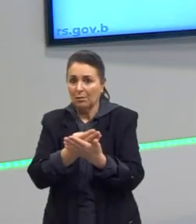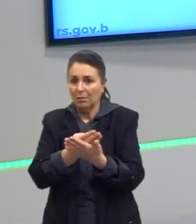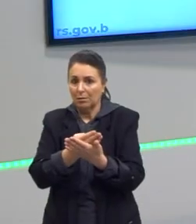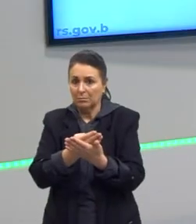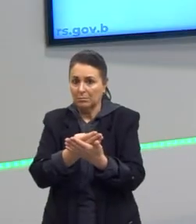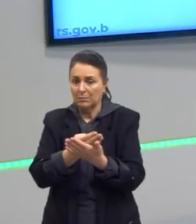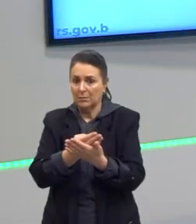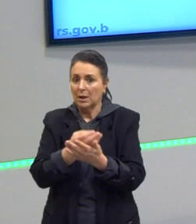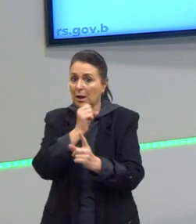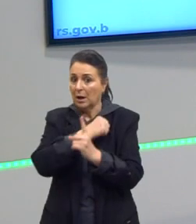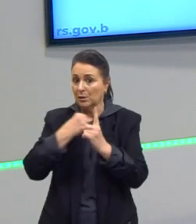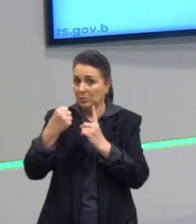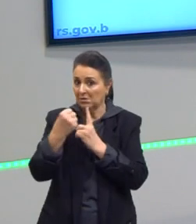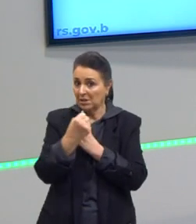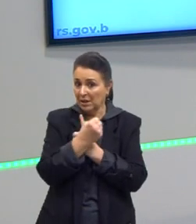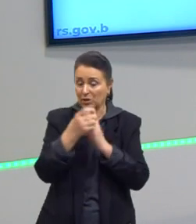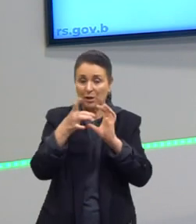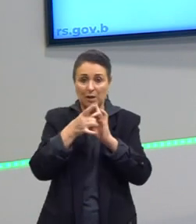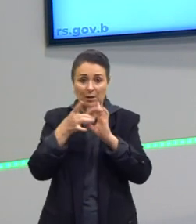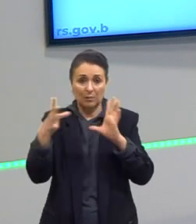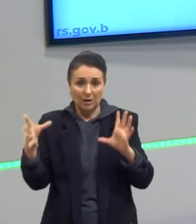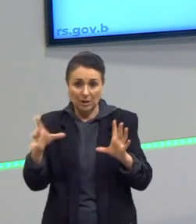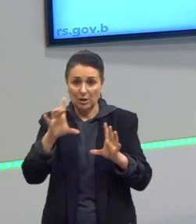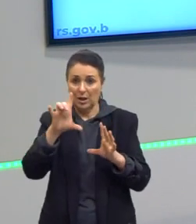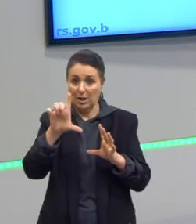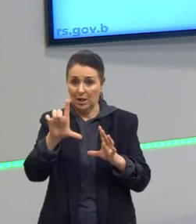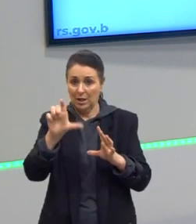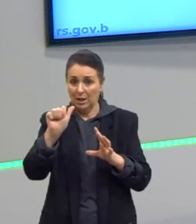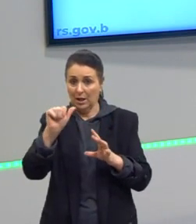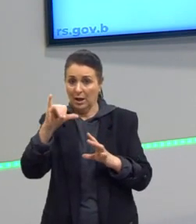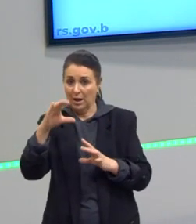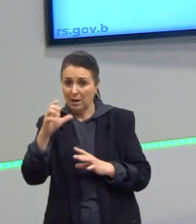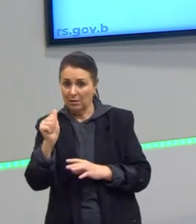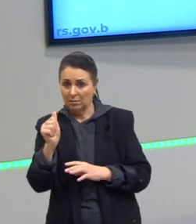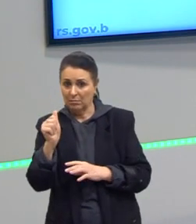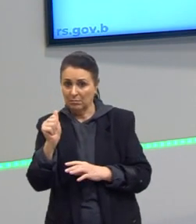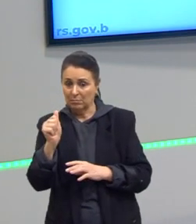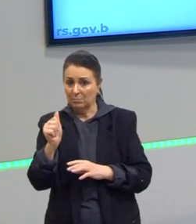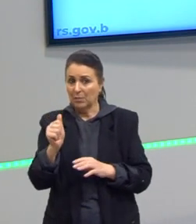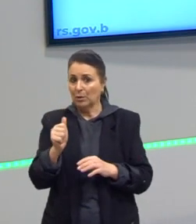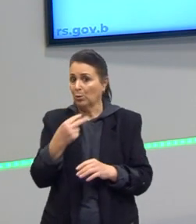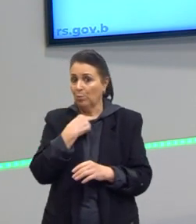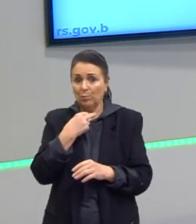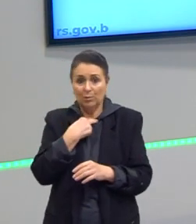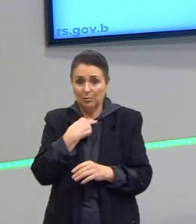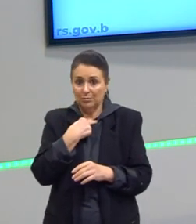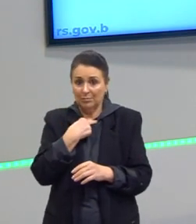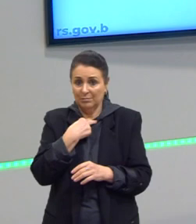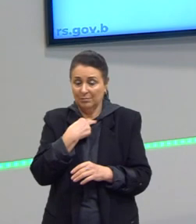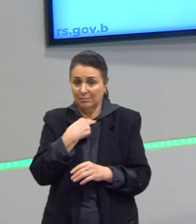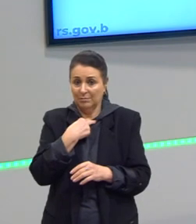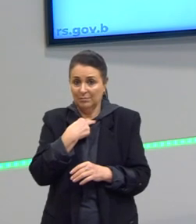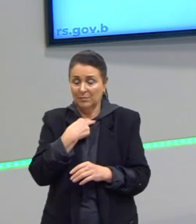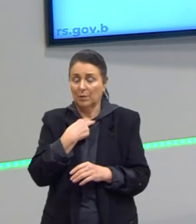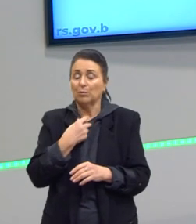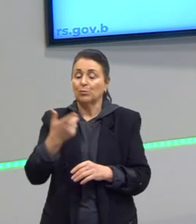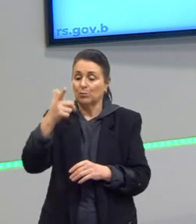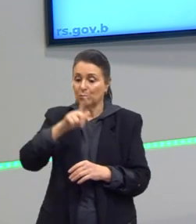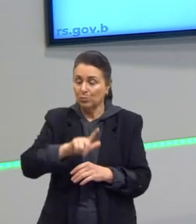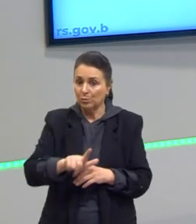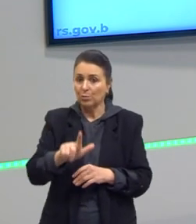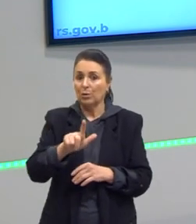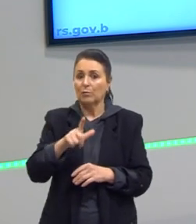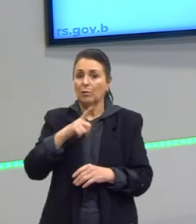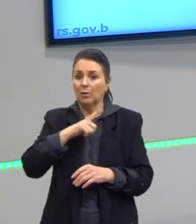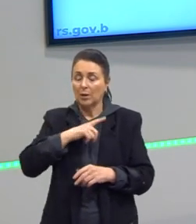uma sociedade laica e democrática, isso aqui seria impossível. Então, volta aquilo que nós falávamos. Nós